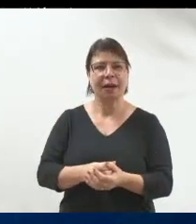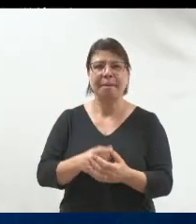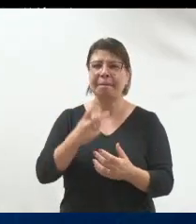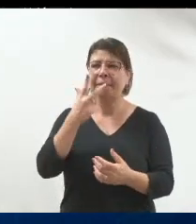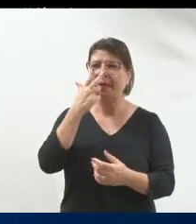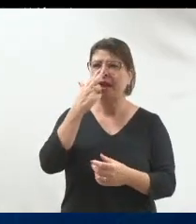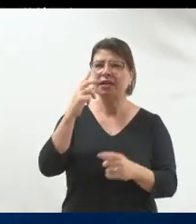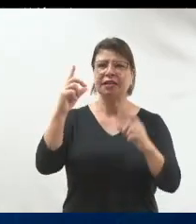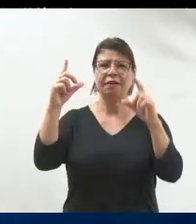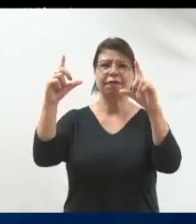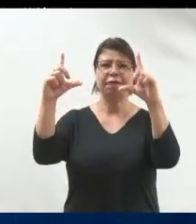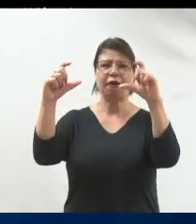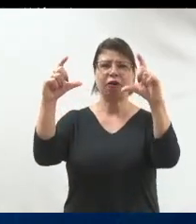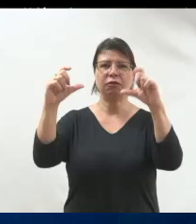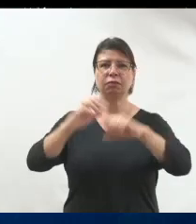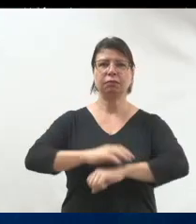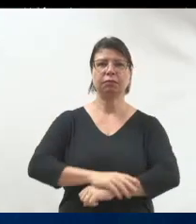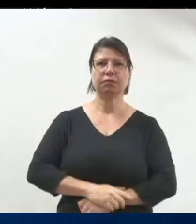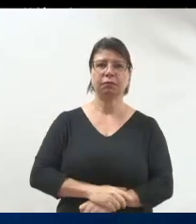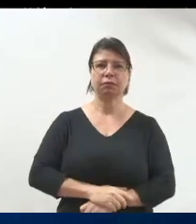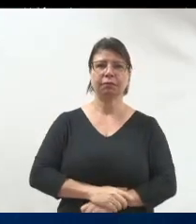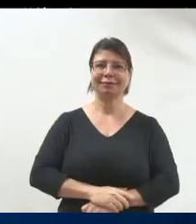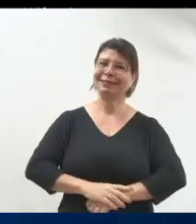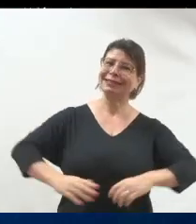fichamento de delegacia, todo mundo assim?